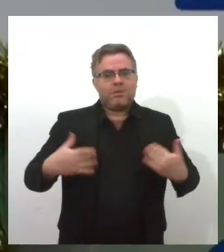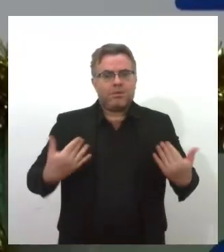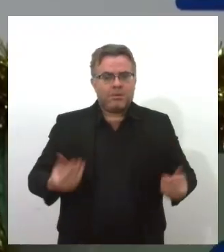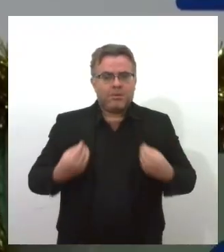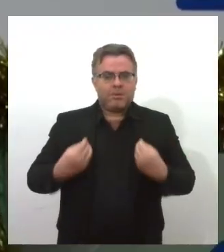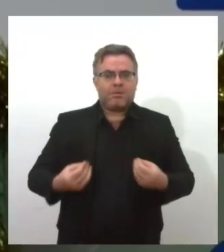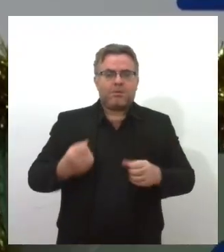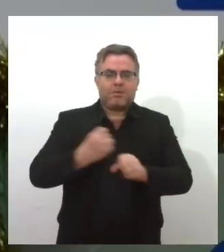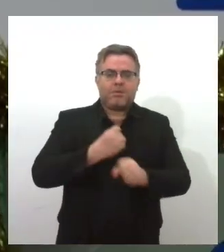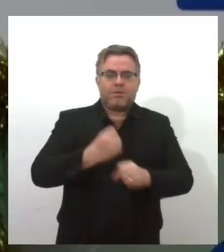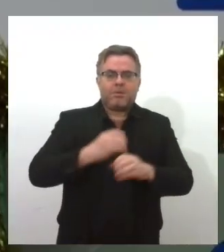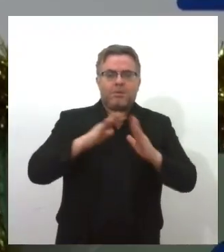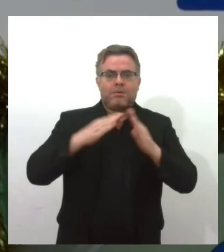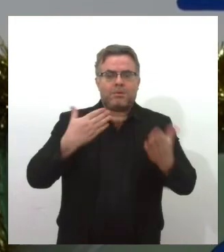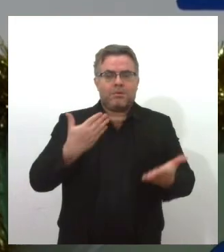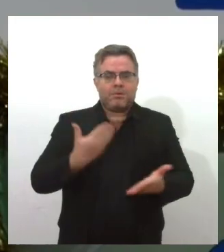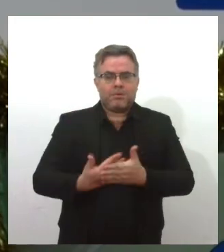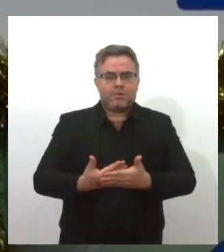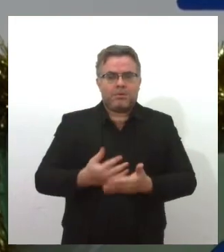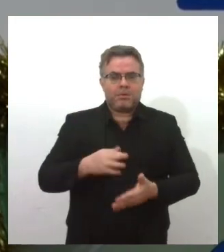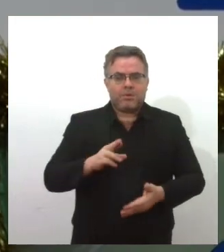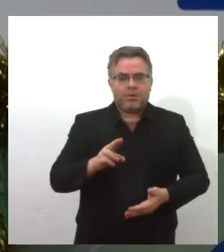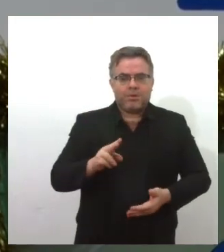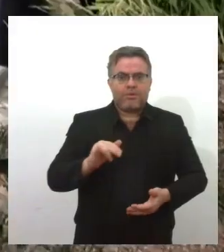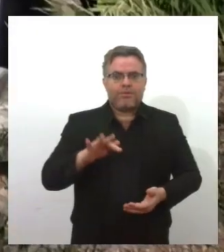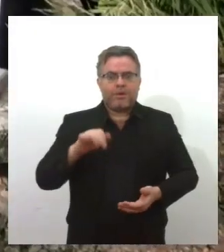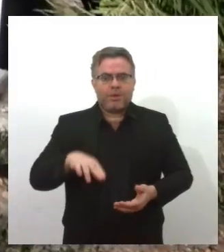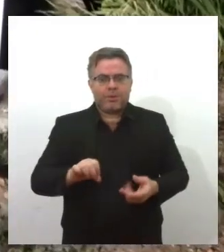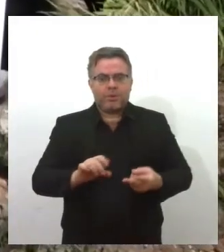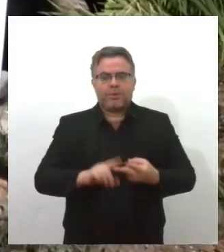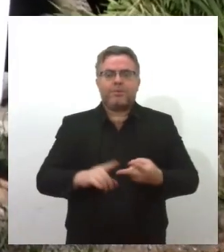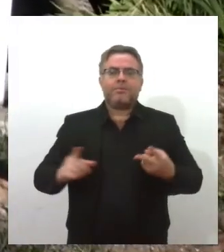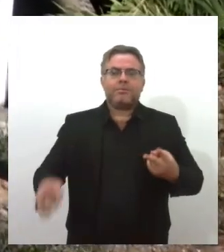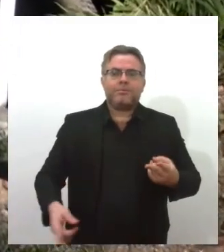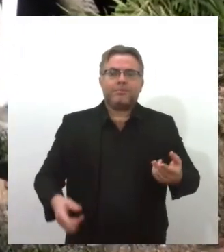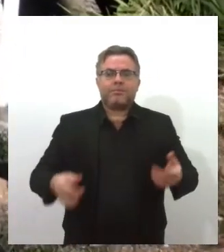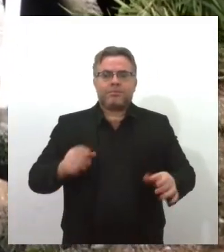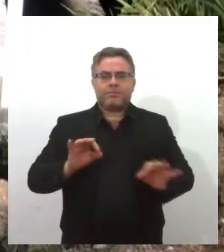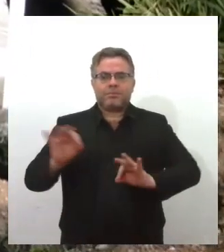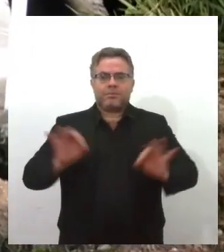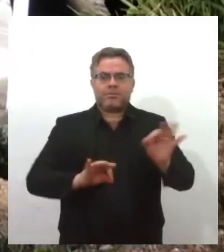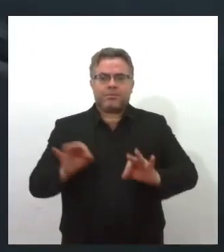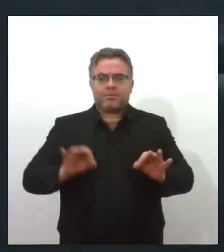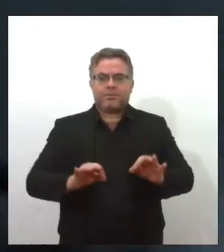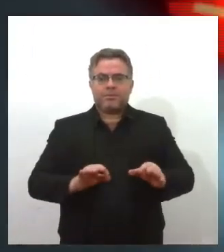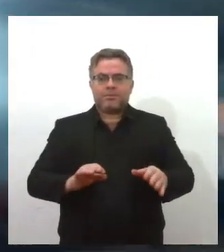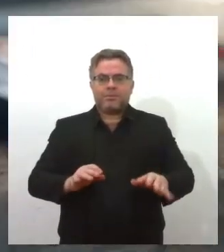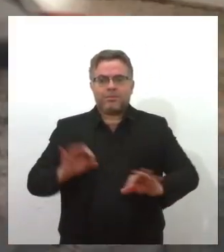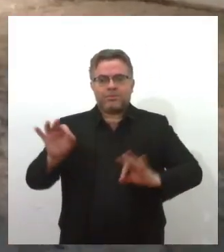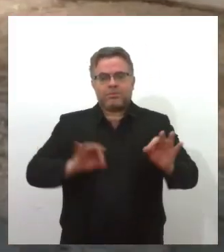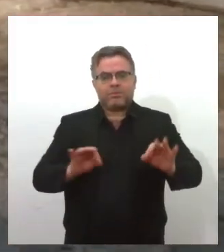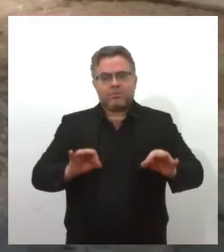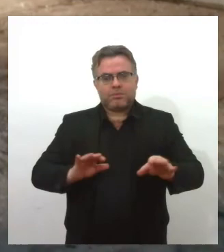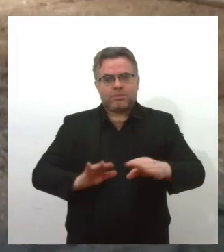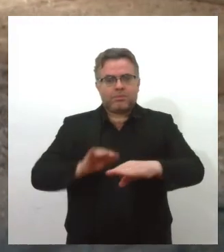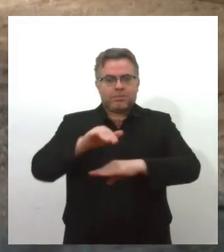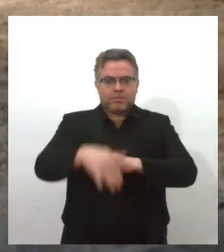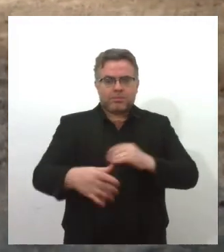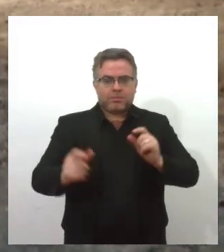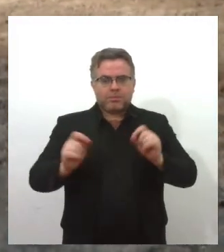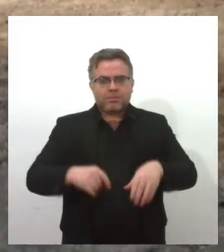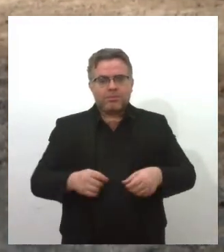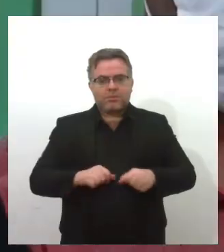reforma da Escola Municipal Rufino José Santana, a reestruturação da ponte e a ampliação do sistema de